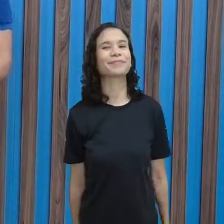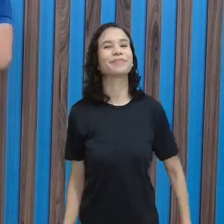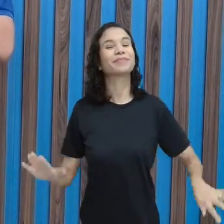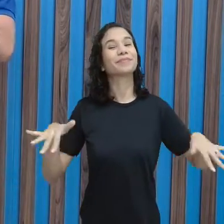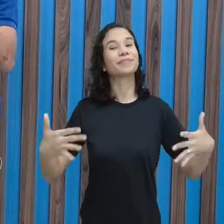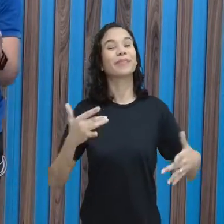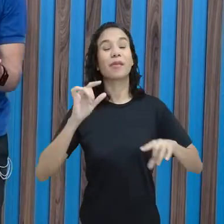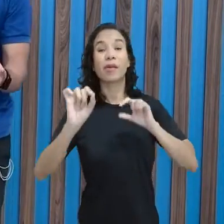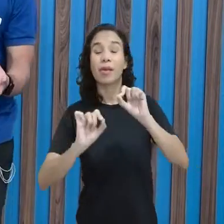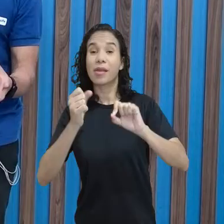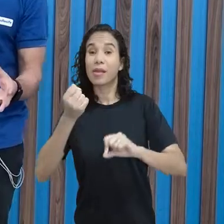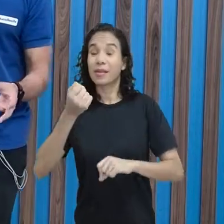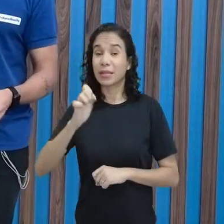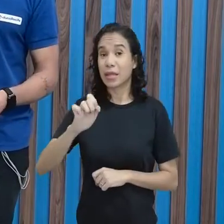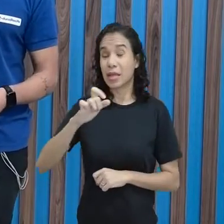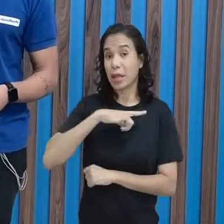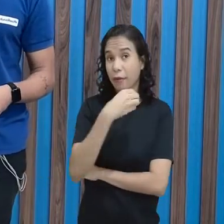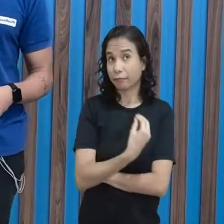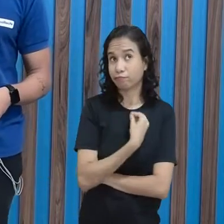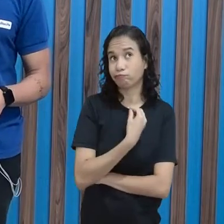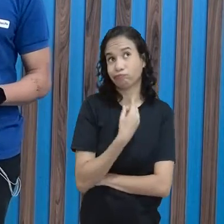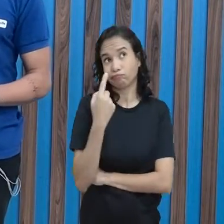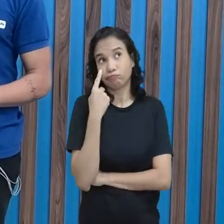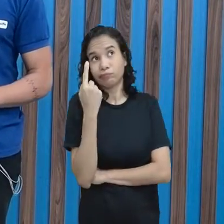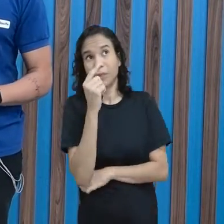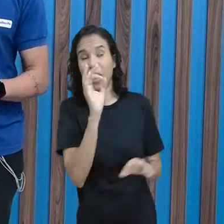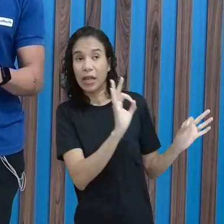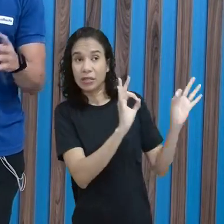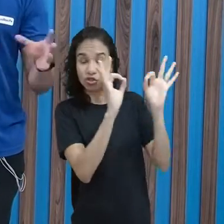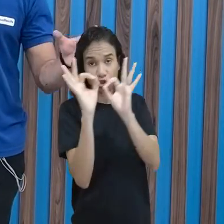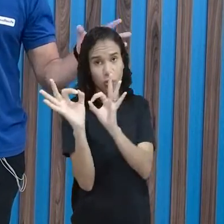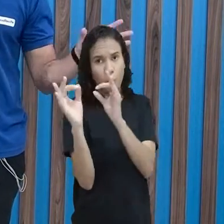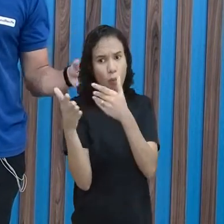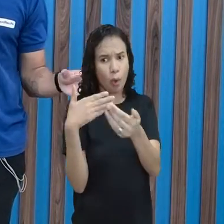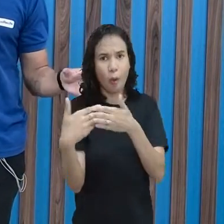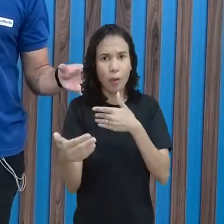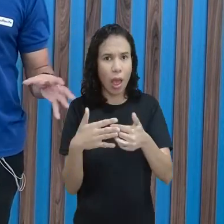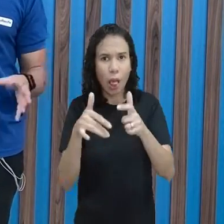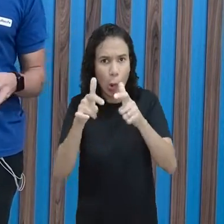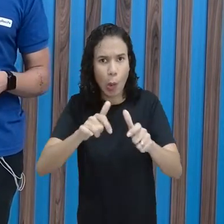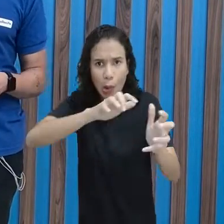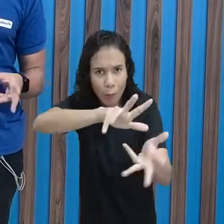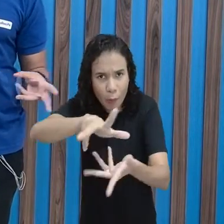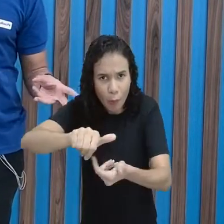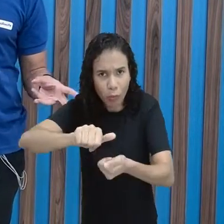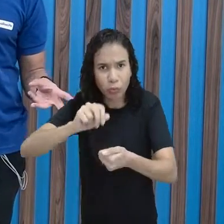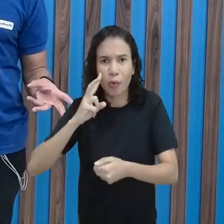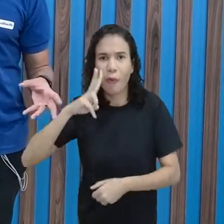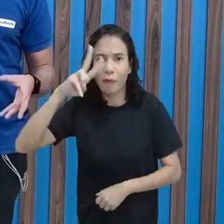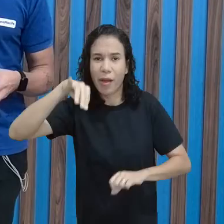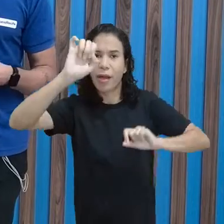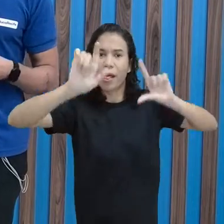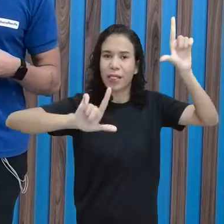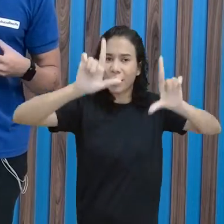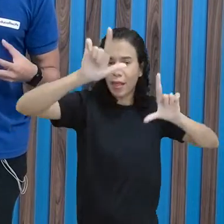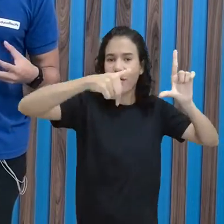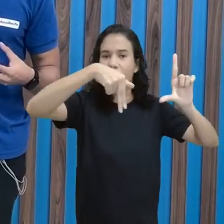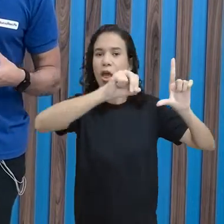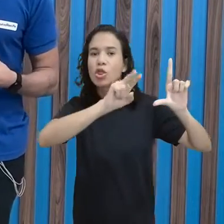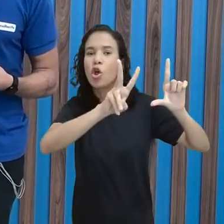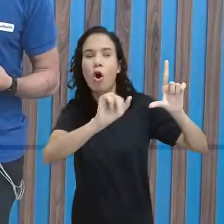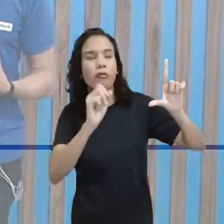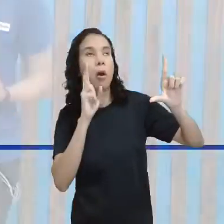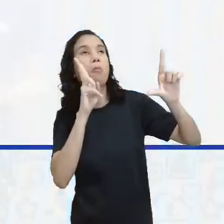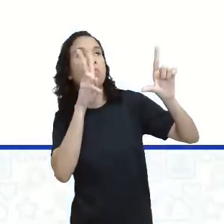aí, se de repente você está nos assistindo em qualquer outro lugar desse mundão, através da TV Nova, vocês podem